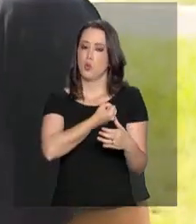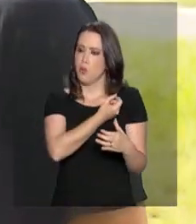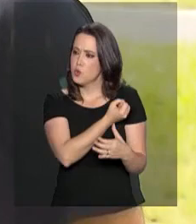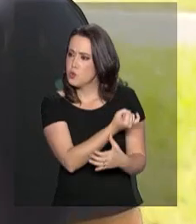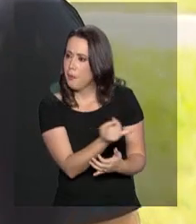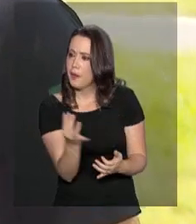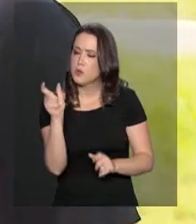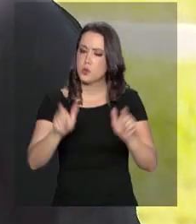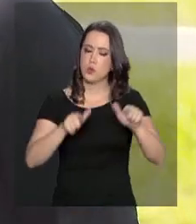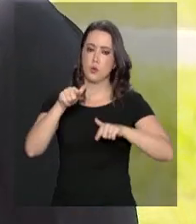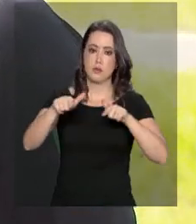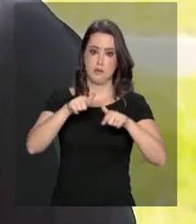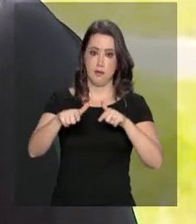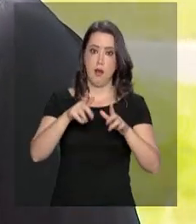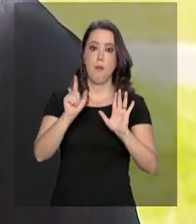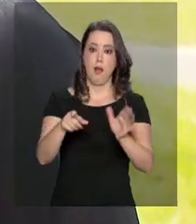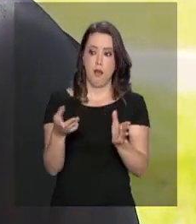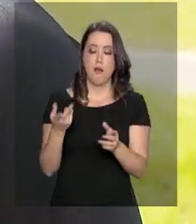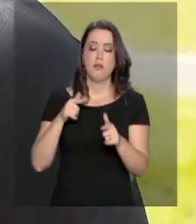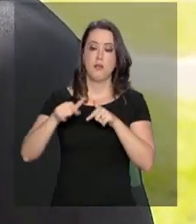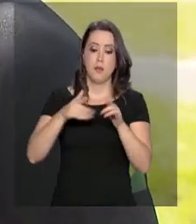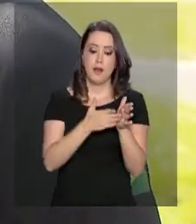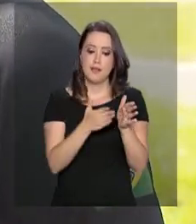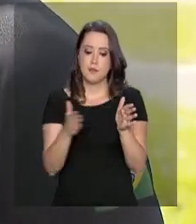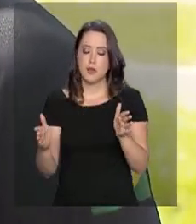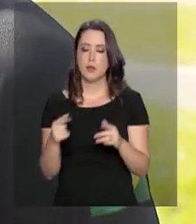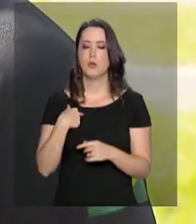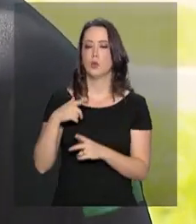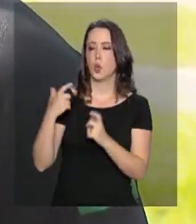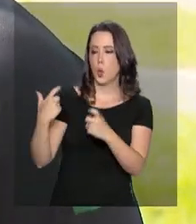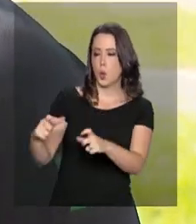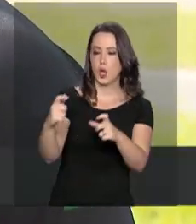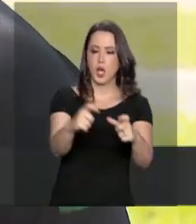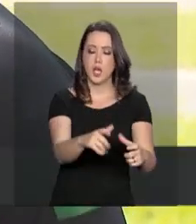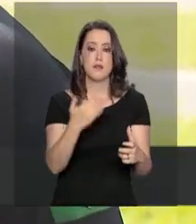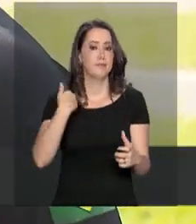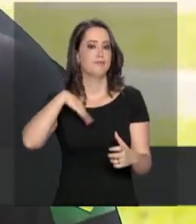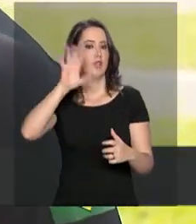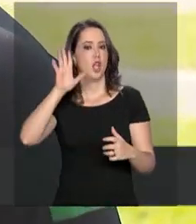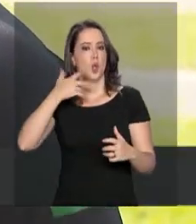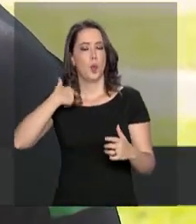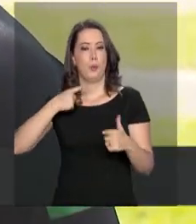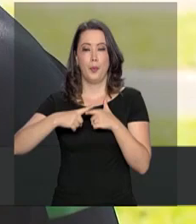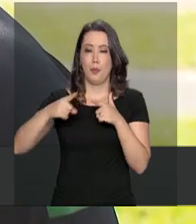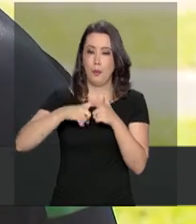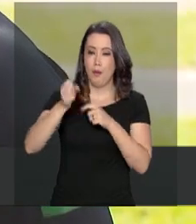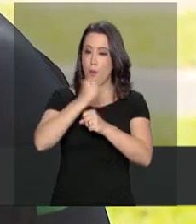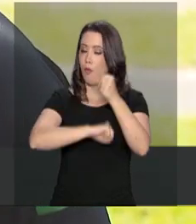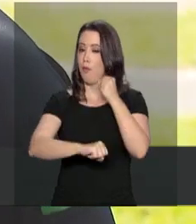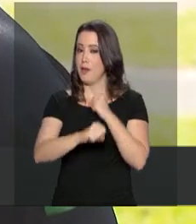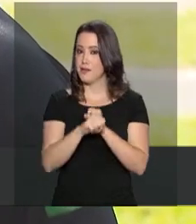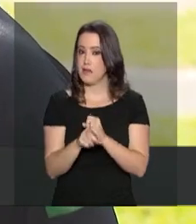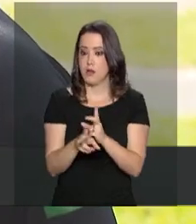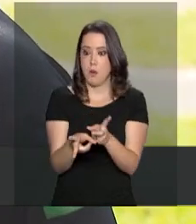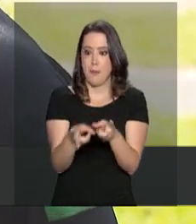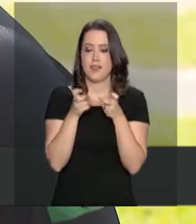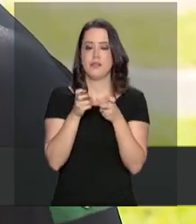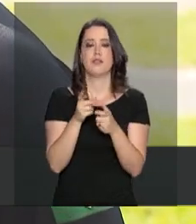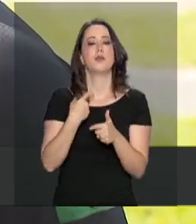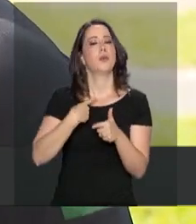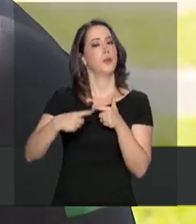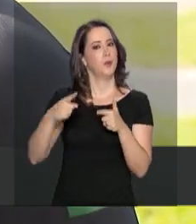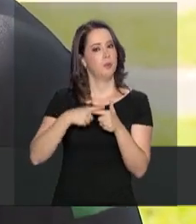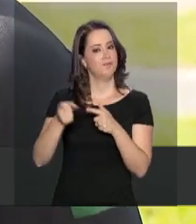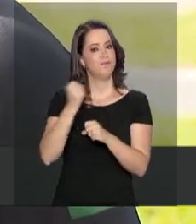reforçamos o policiamento naqueles pontos sensíveis, onde a gente teve o maior número de acidentes ano passado, o maior número de flagrantes de condutas